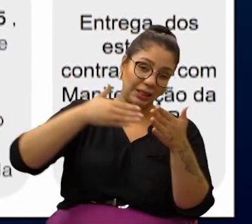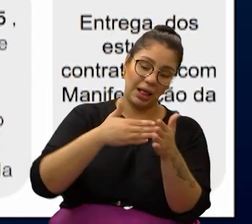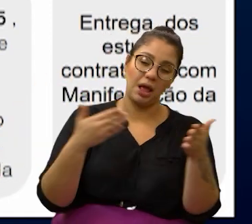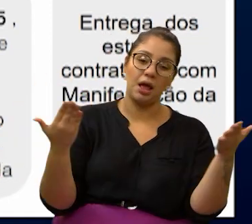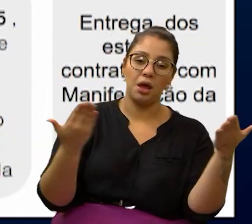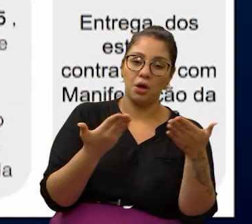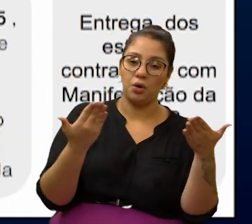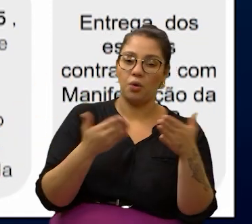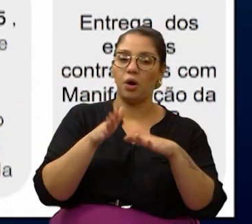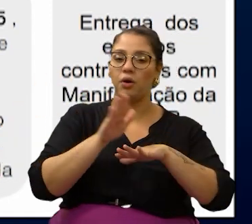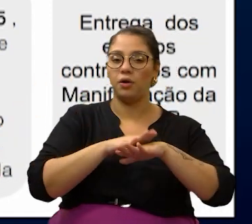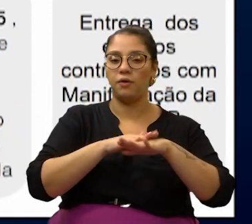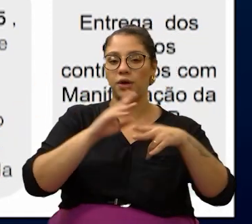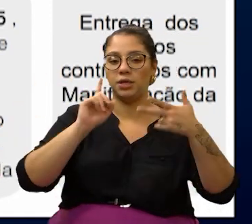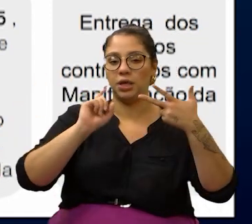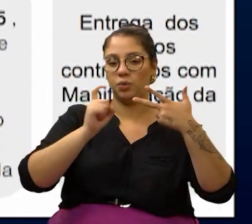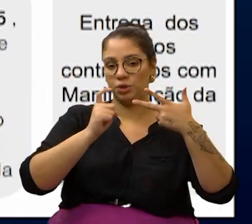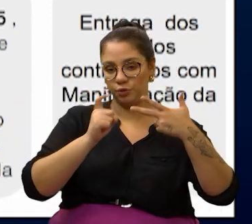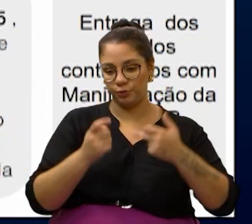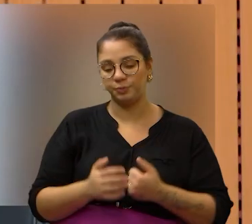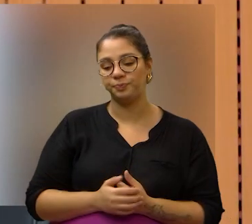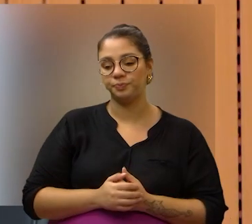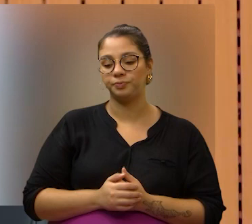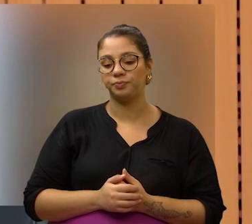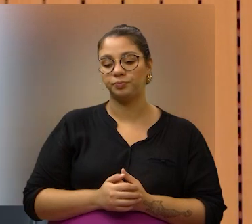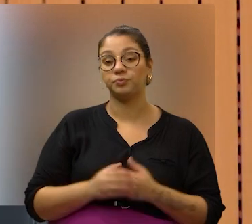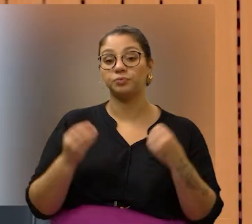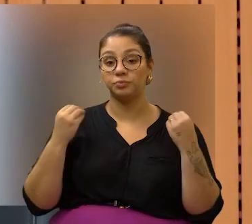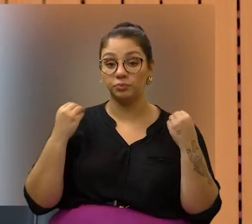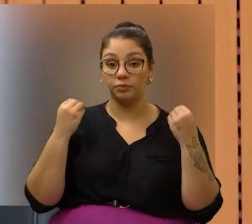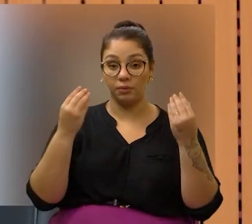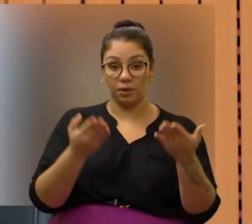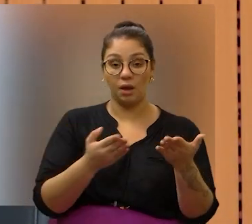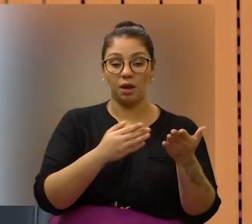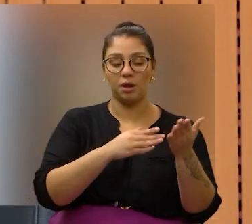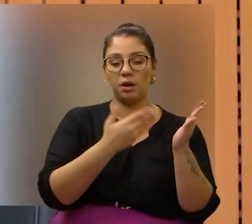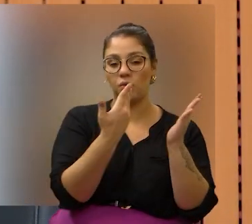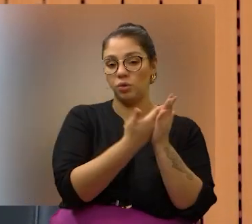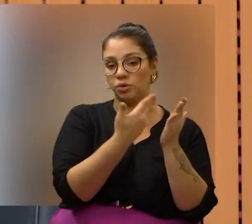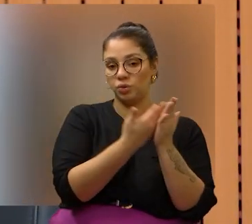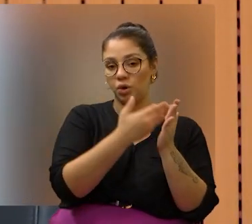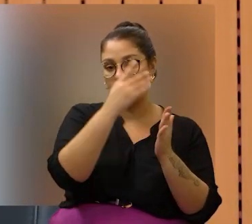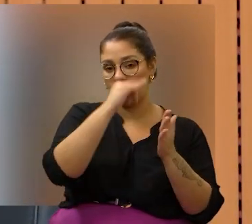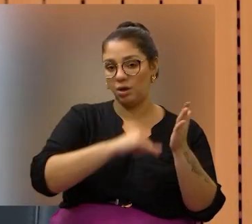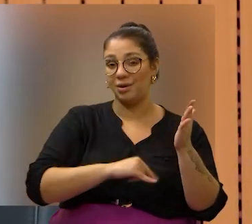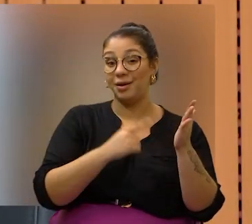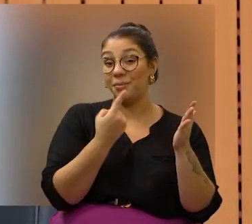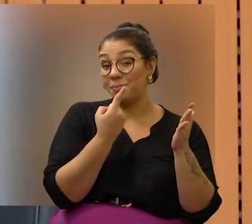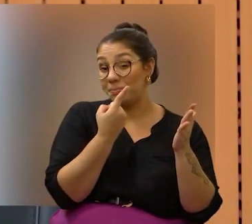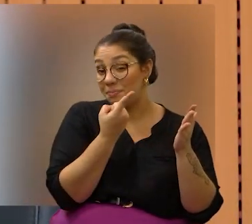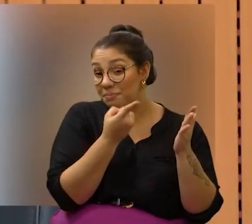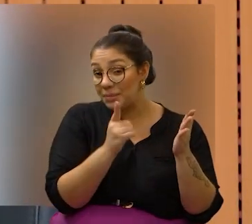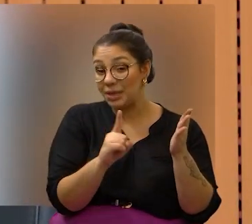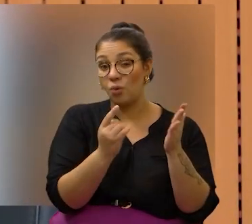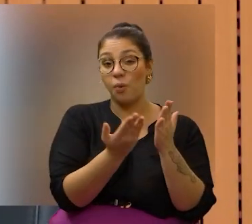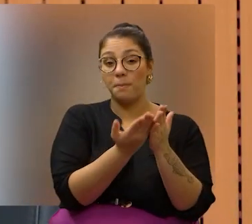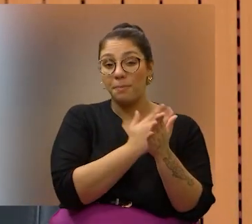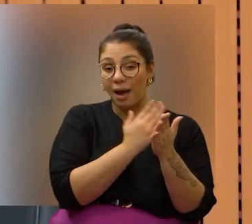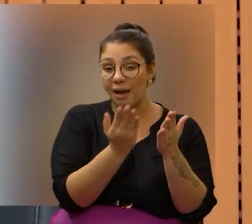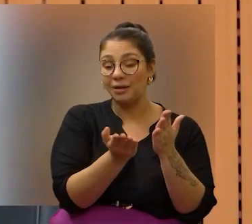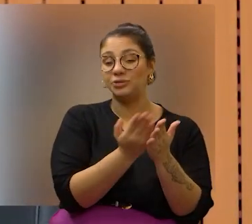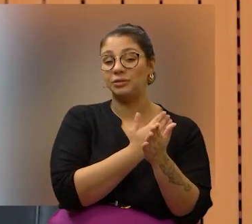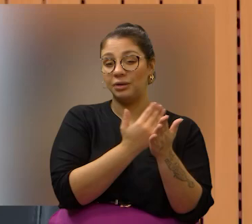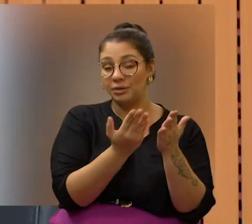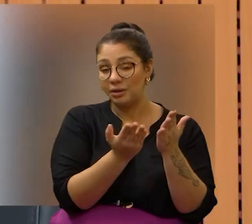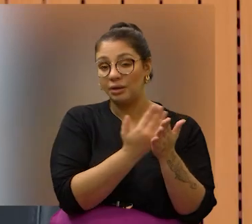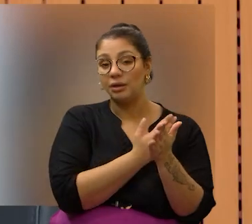últimas ações realizadas pelo Executivo. A entrega foi um estudo de mais de mil páginas,